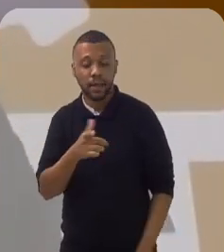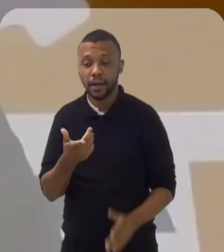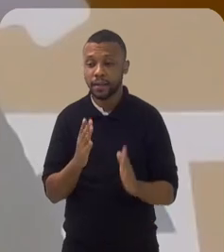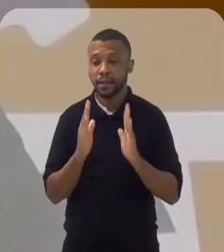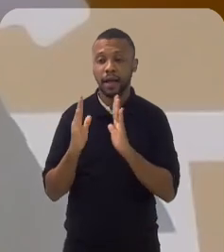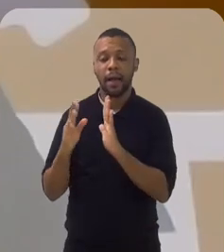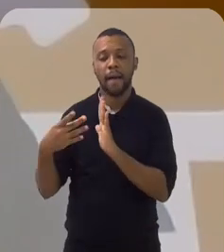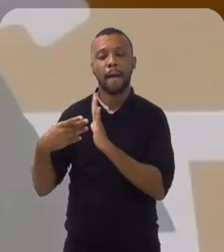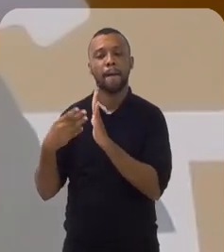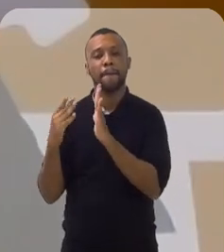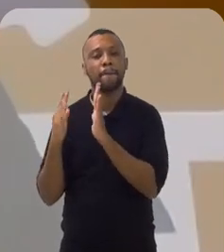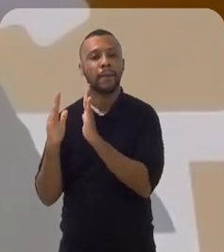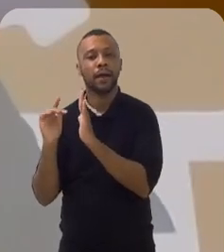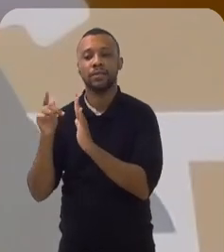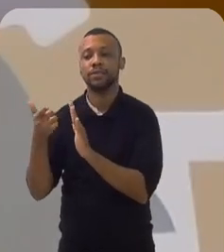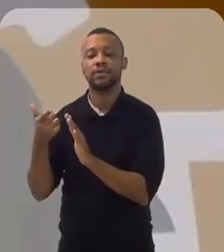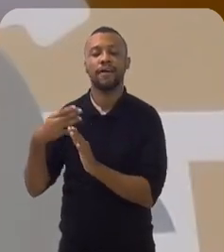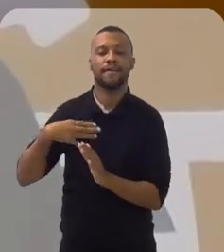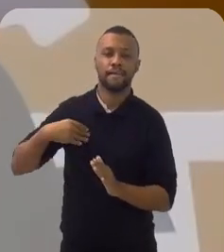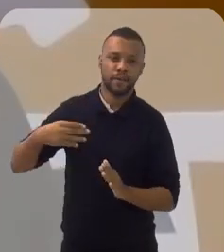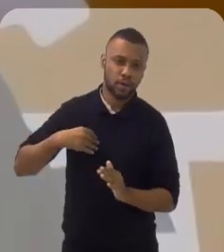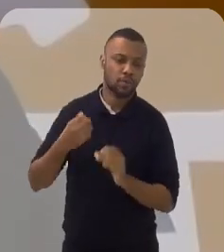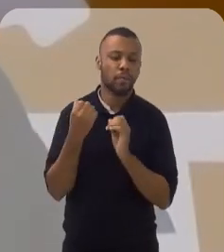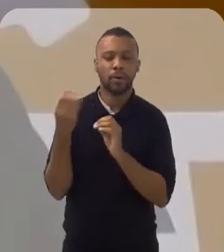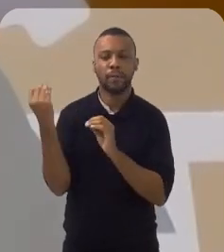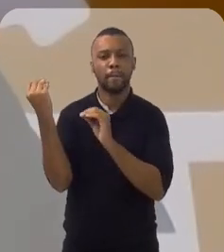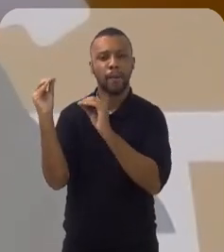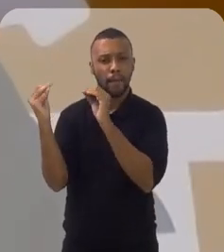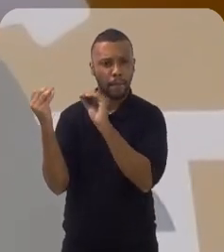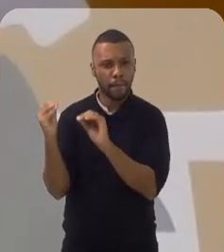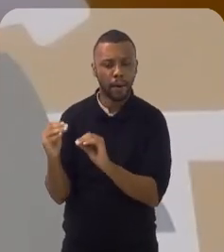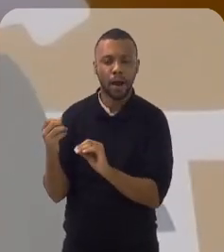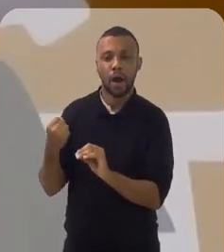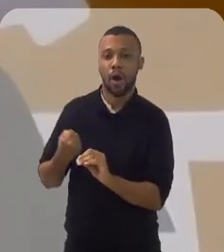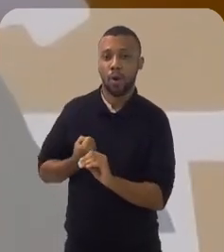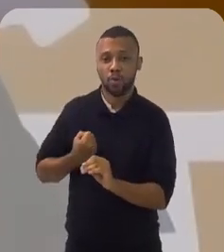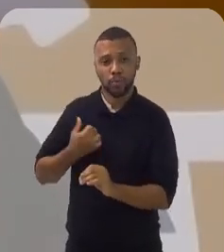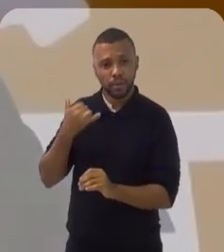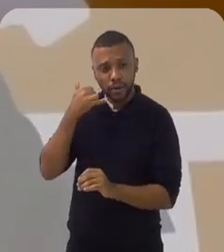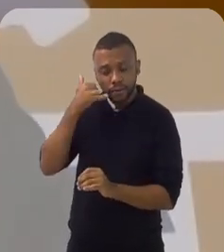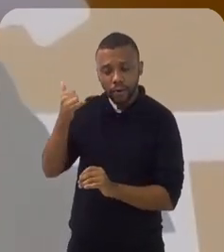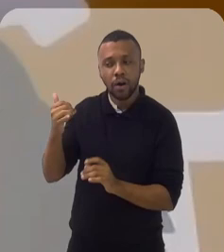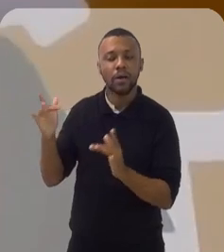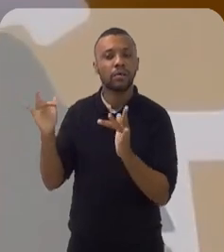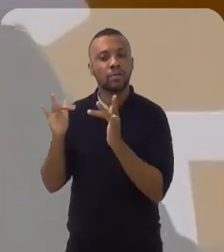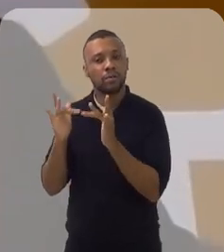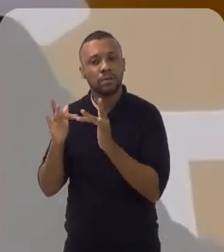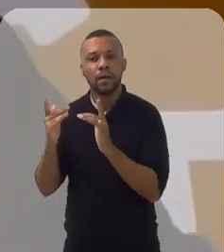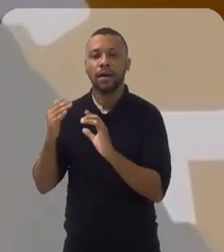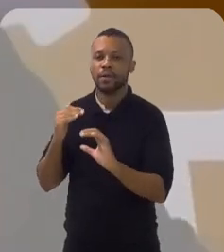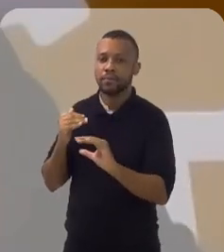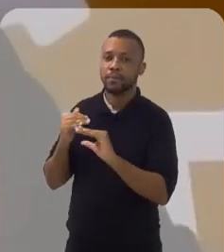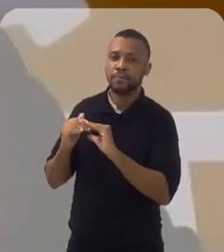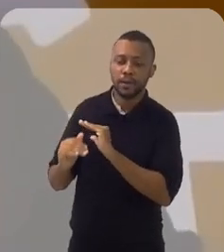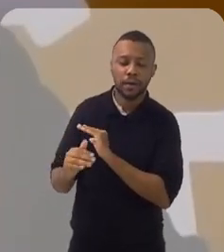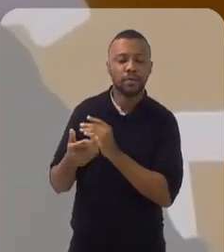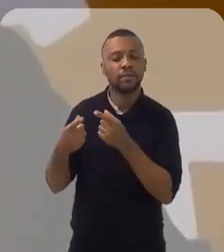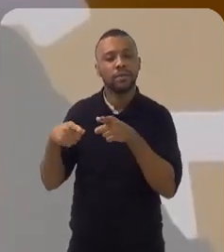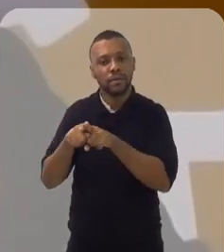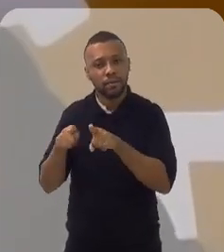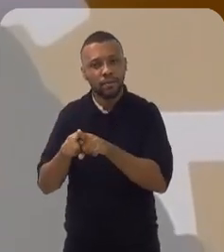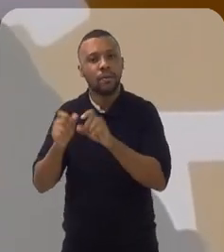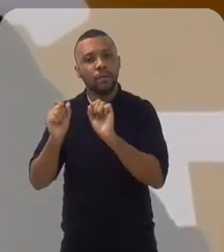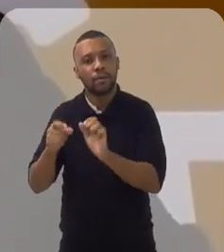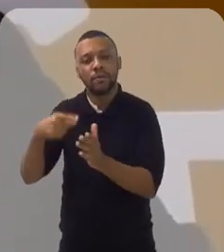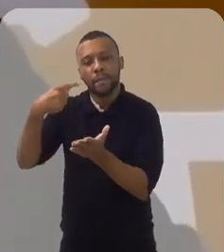possibilidade de designar um número de telefone, um e-mail para cada dependente, os contatos do dependente. Você também